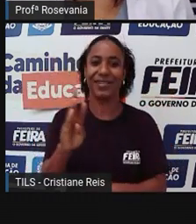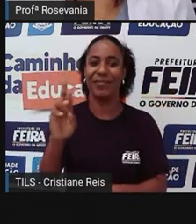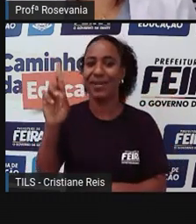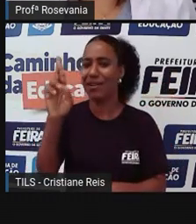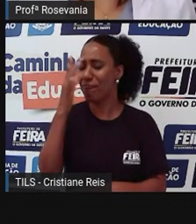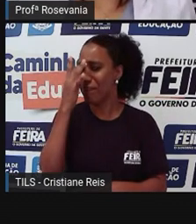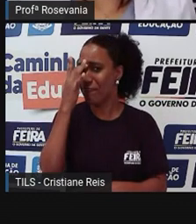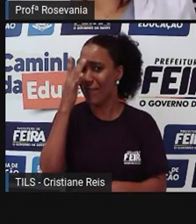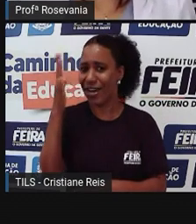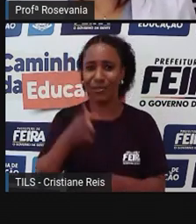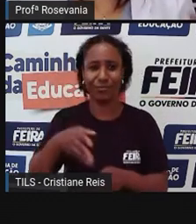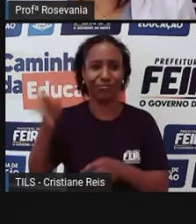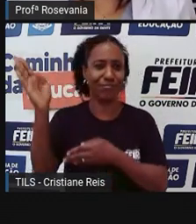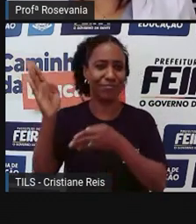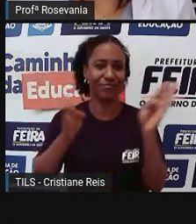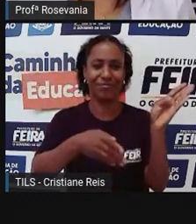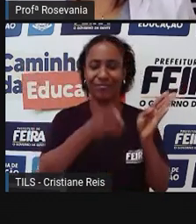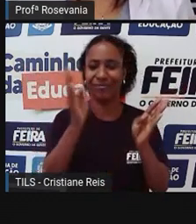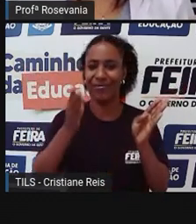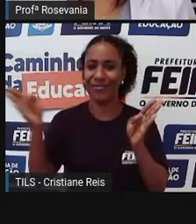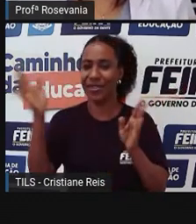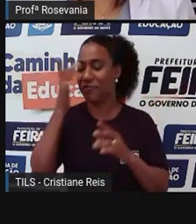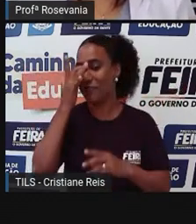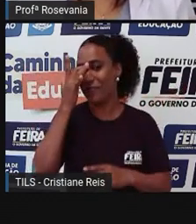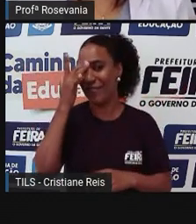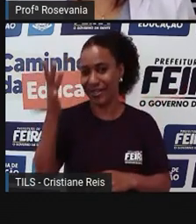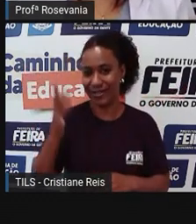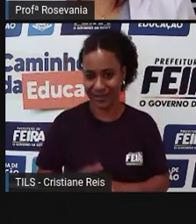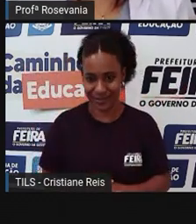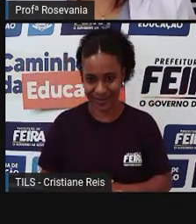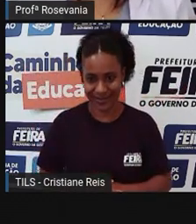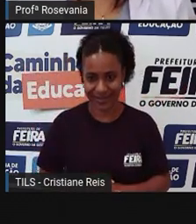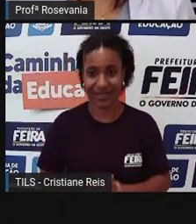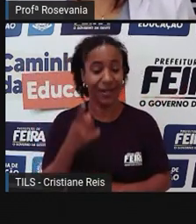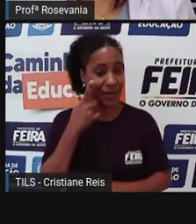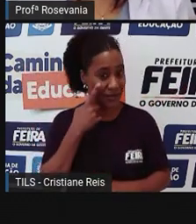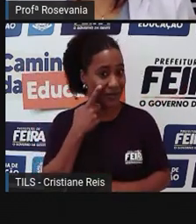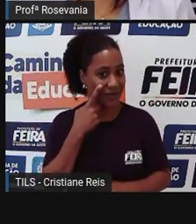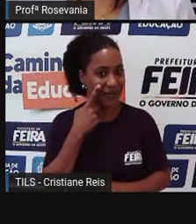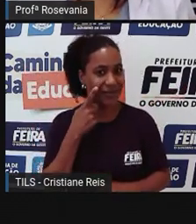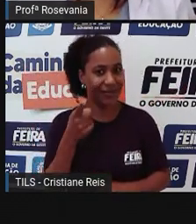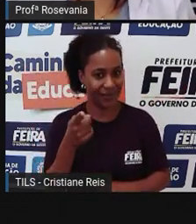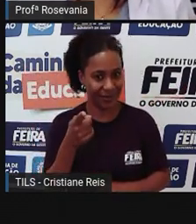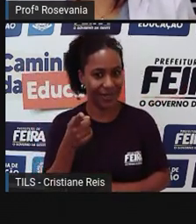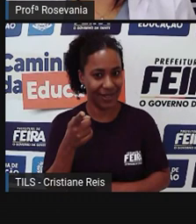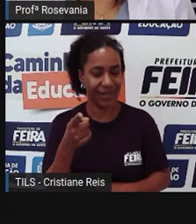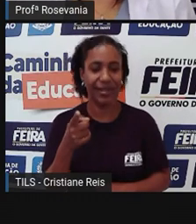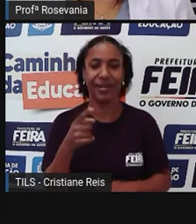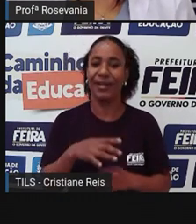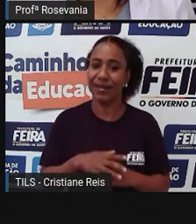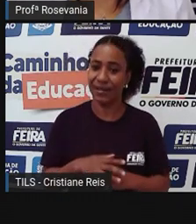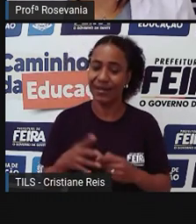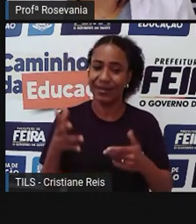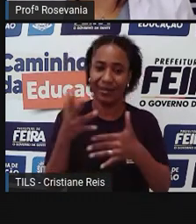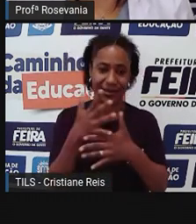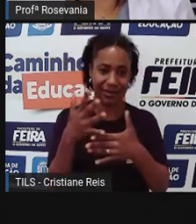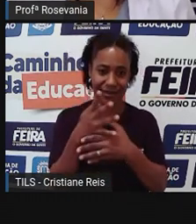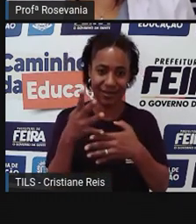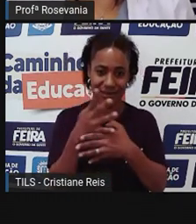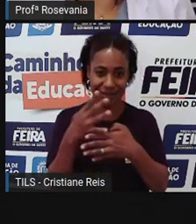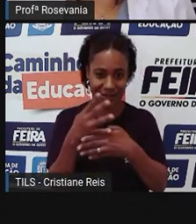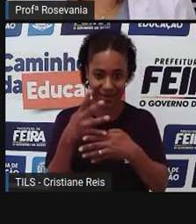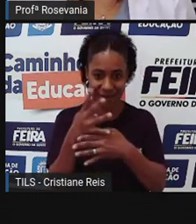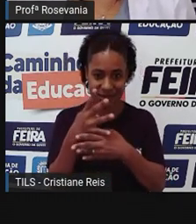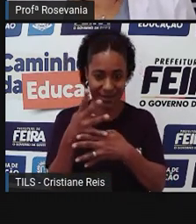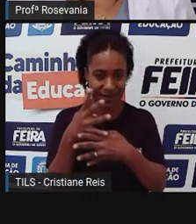fácil você sair dela, né, aqui é o Anel de Contorno, que é a sede, né, da cidade, e a sede também da região